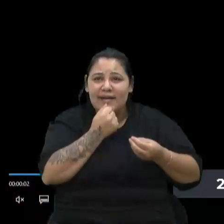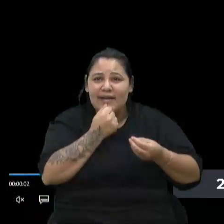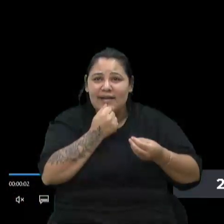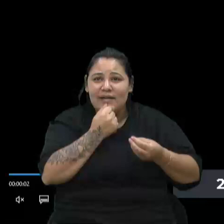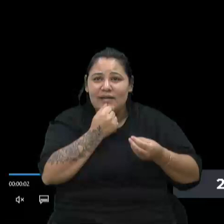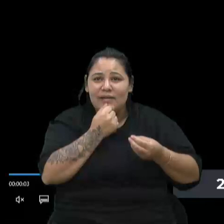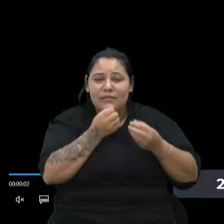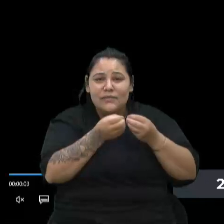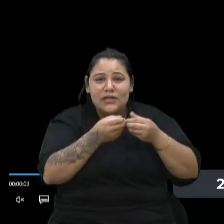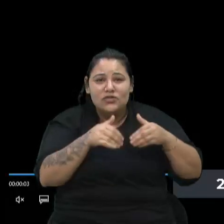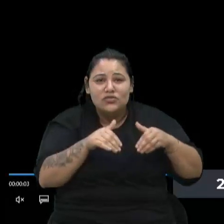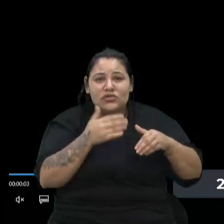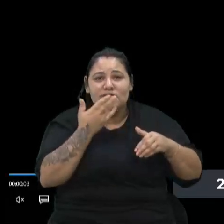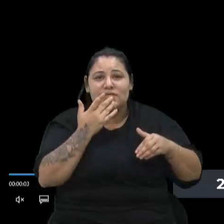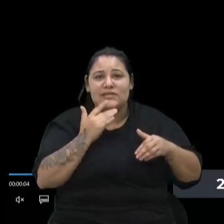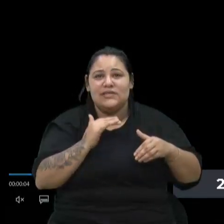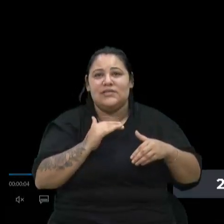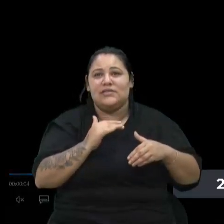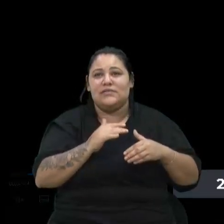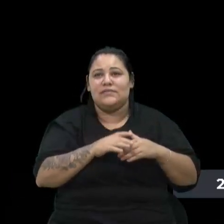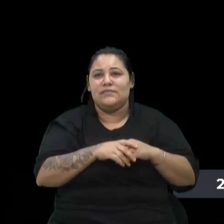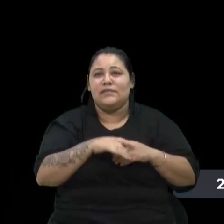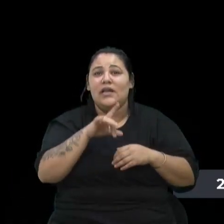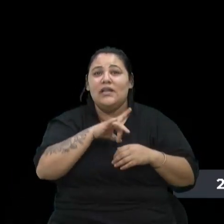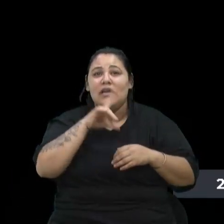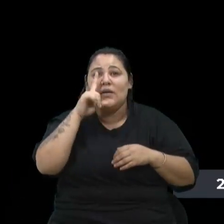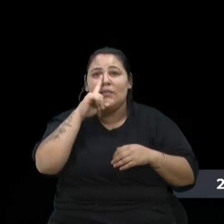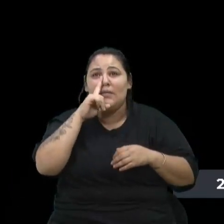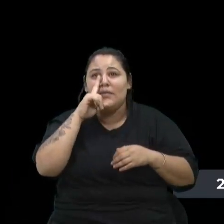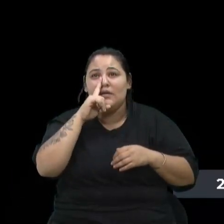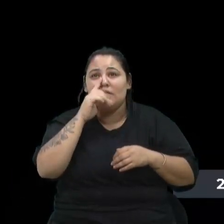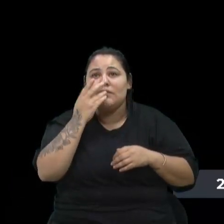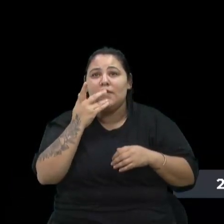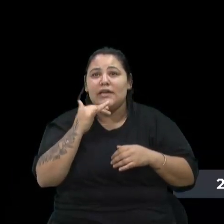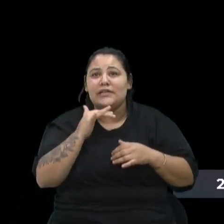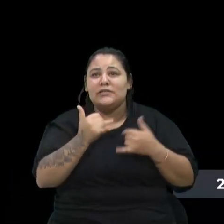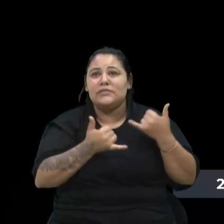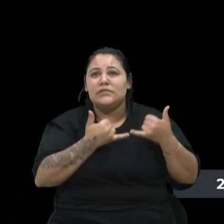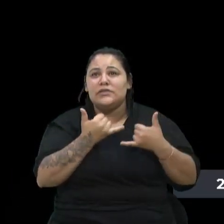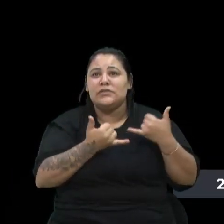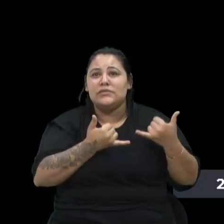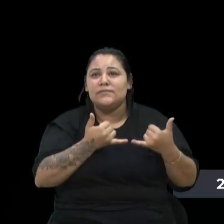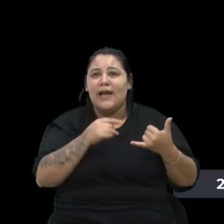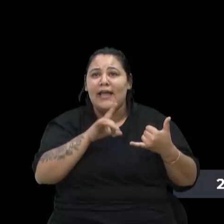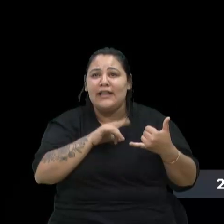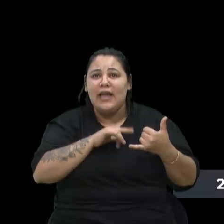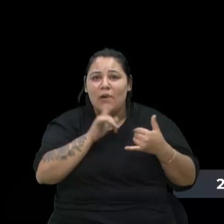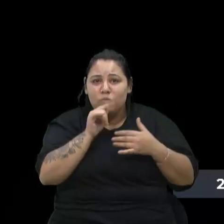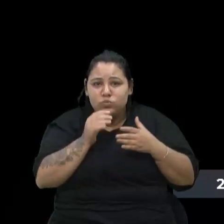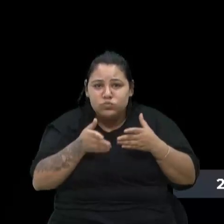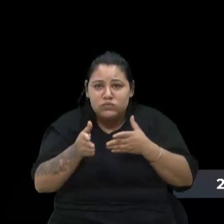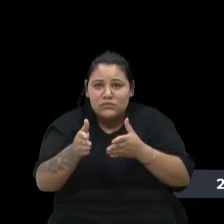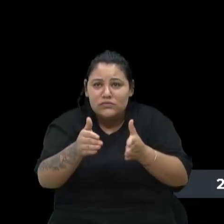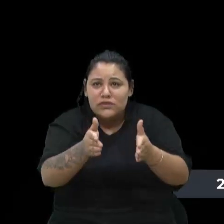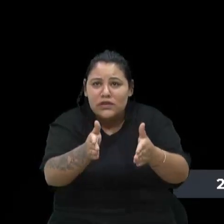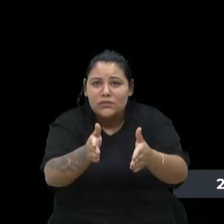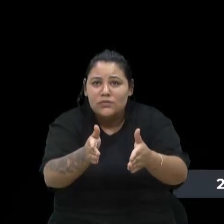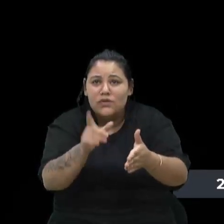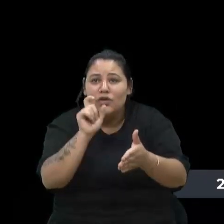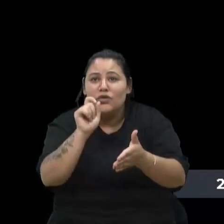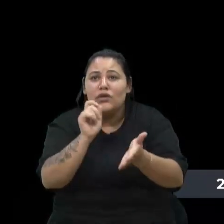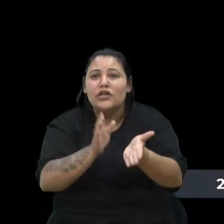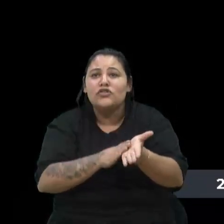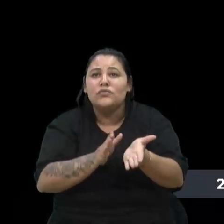machucando. Então, uma visão. Lá tem uma mãe, com uma criança brincando, aí tem o valão. E o que nós solicitamos?